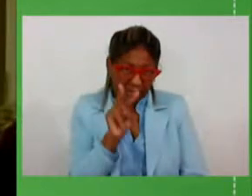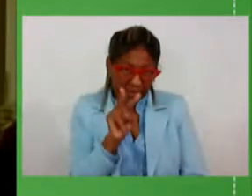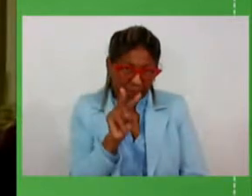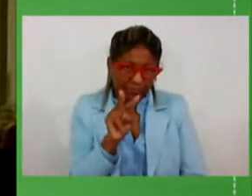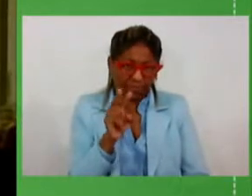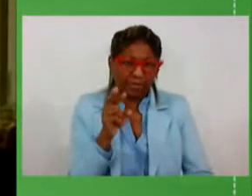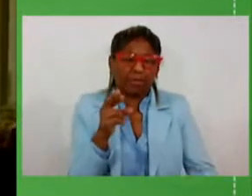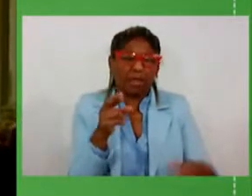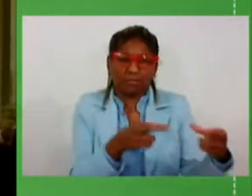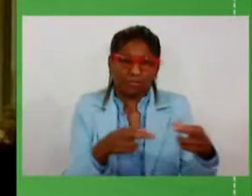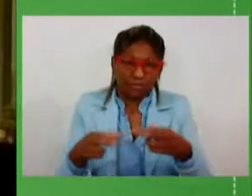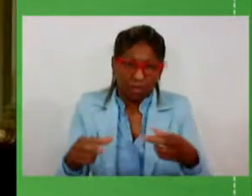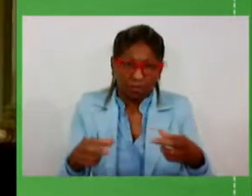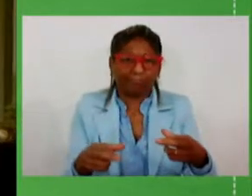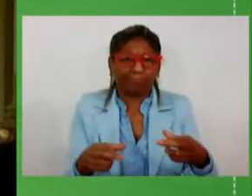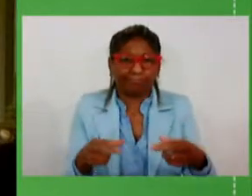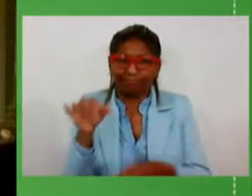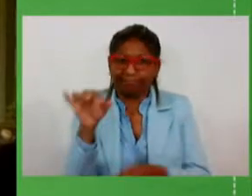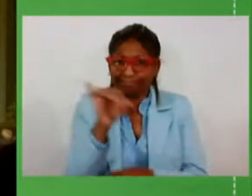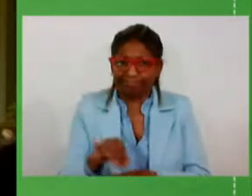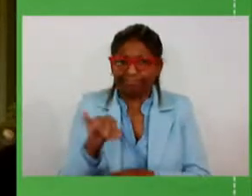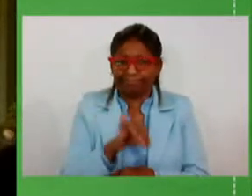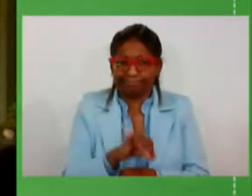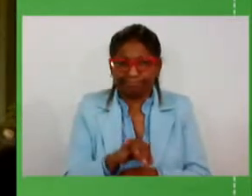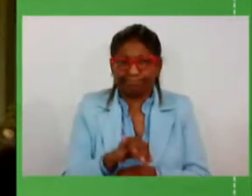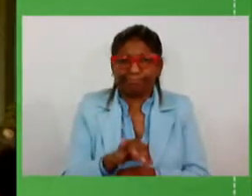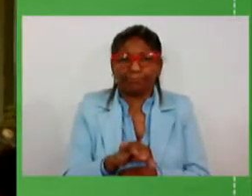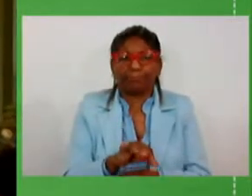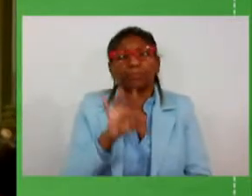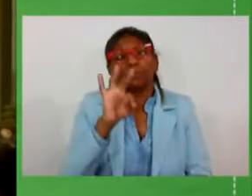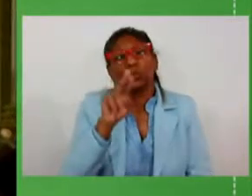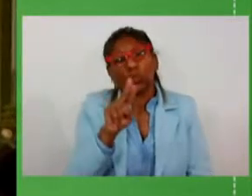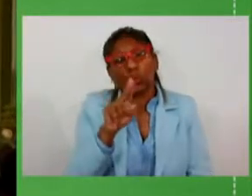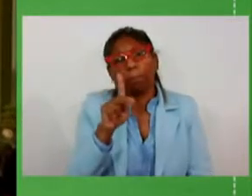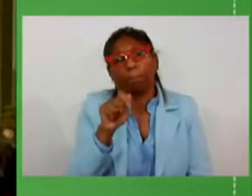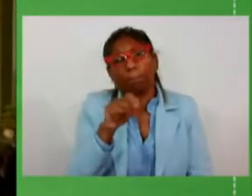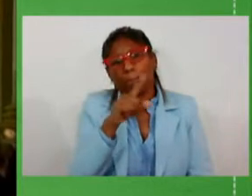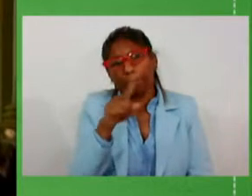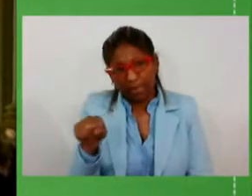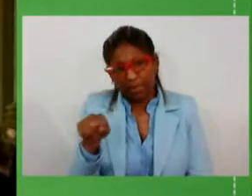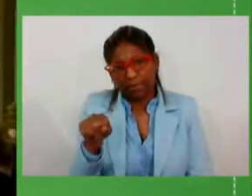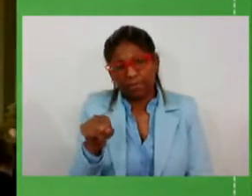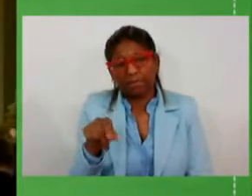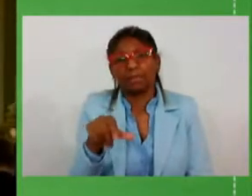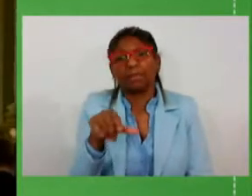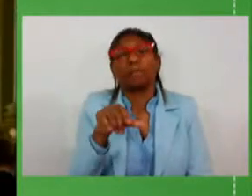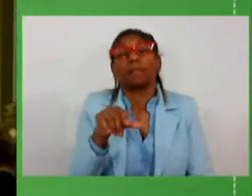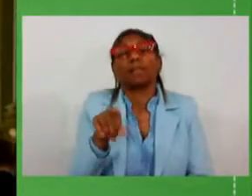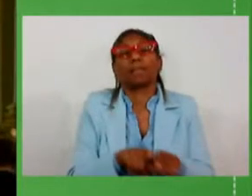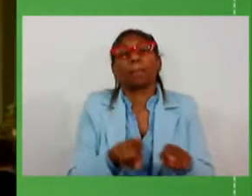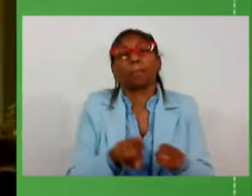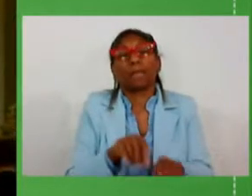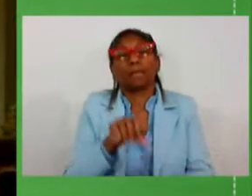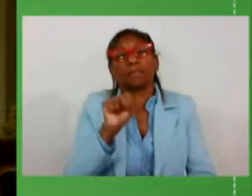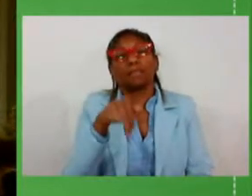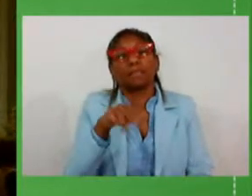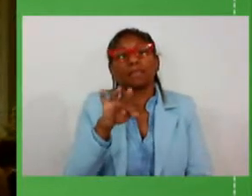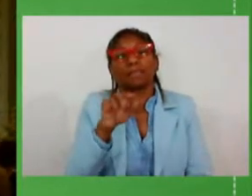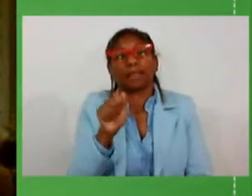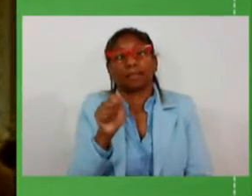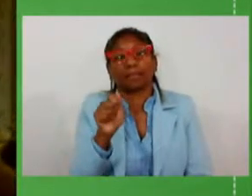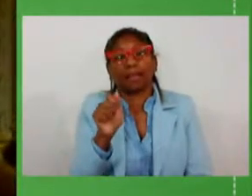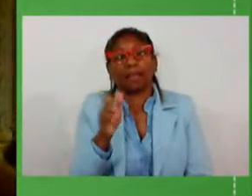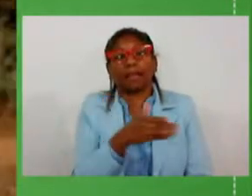funcional Tupan Siretã e Santa Tecla tem 25 milhões de reais de previsão de investimentos